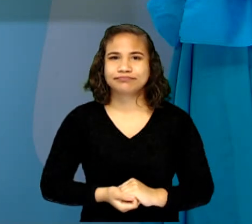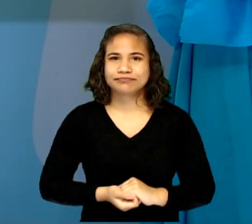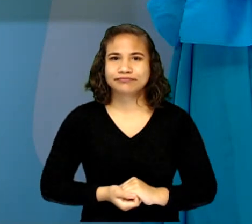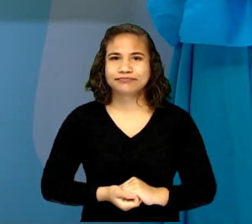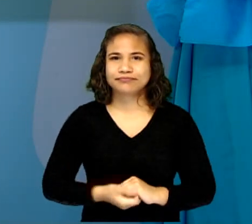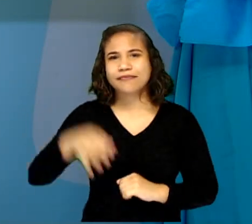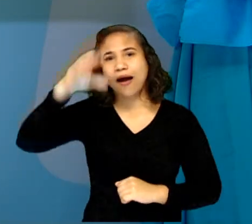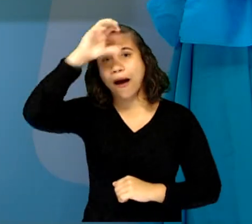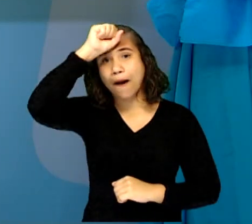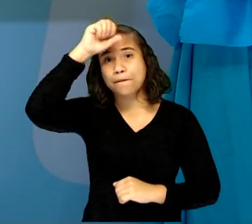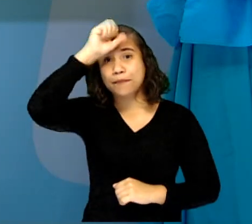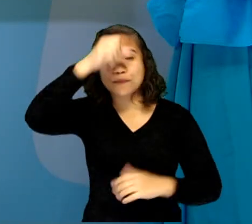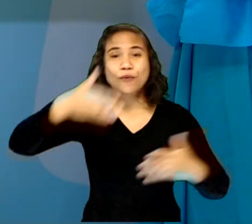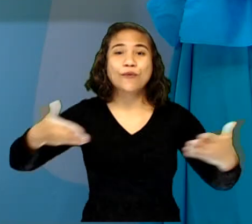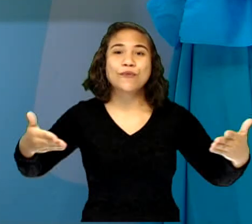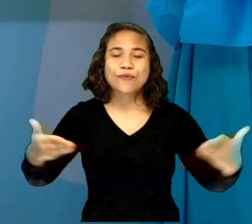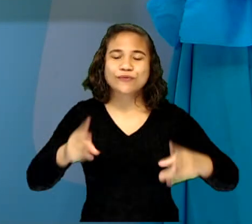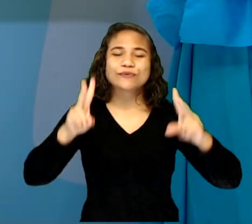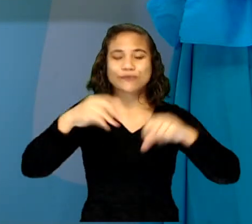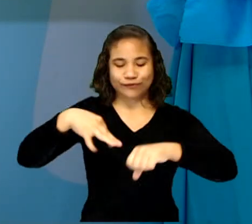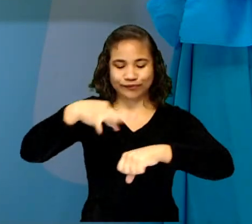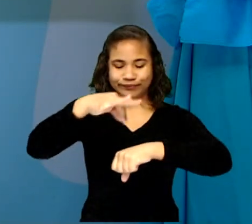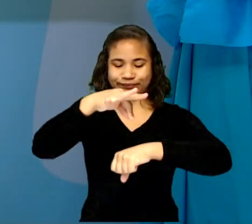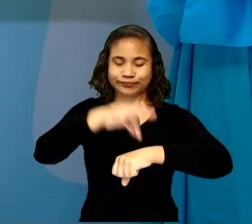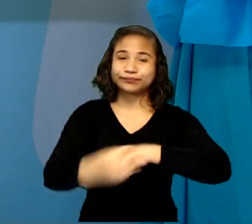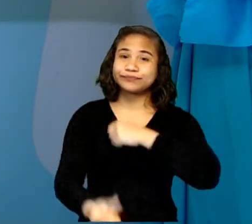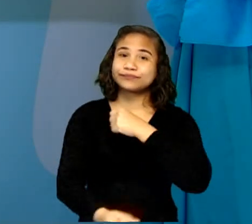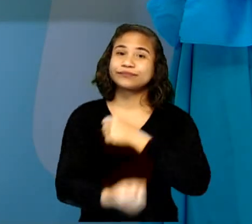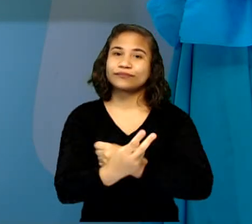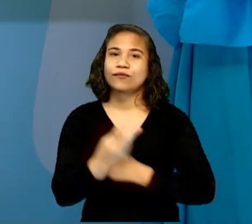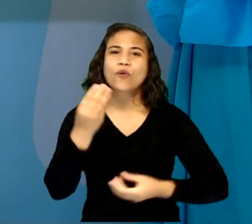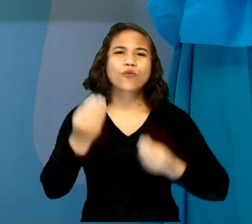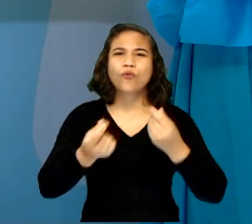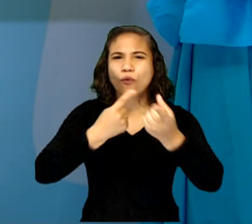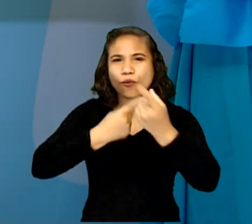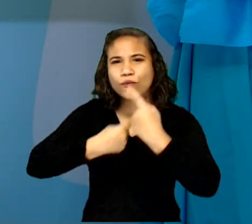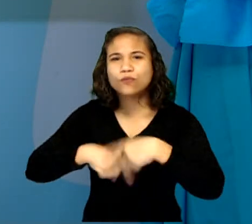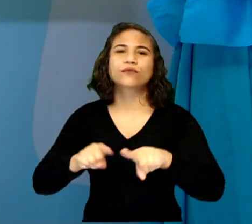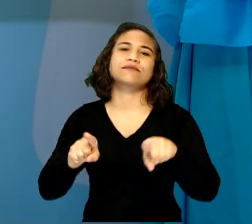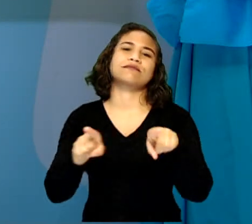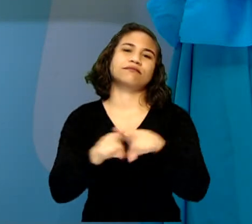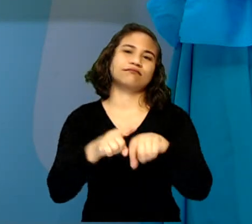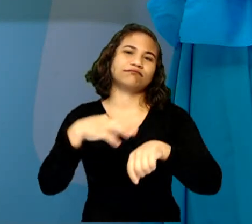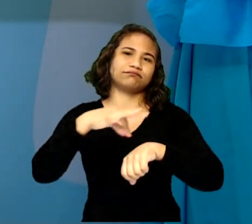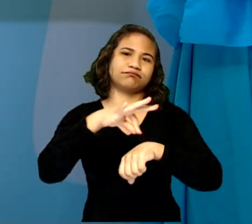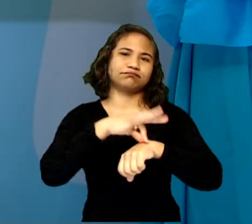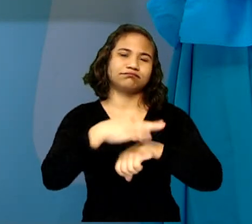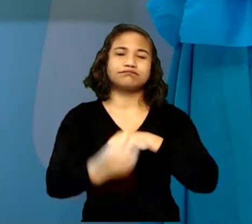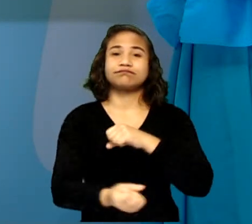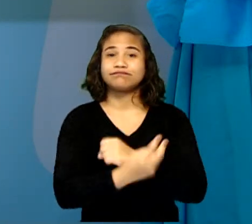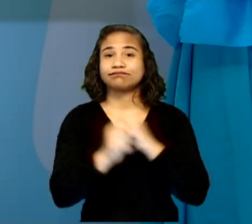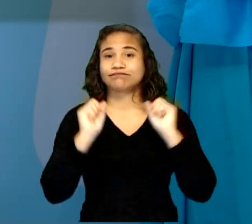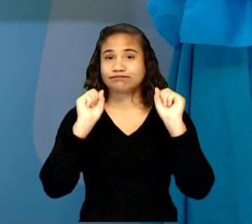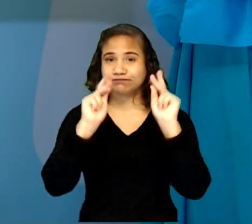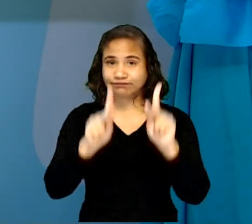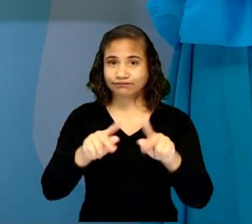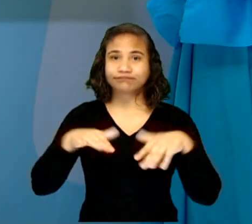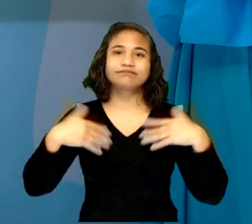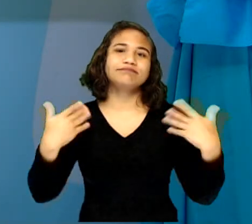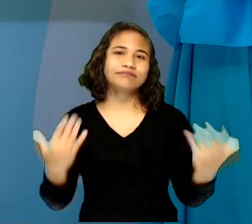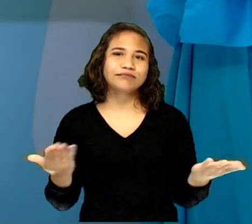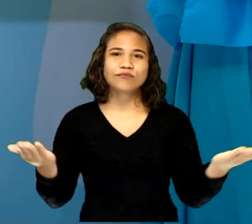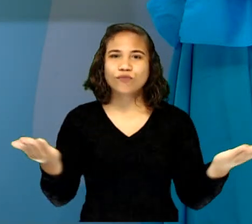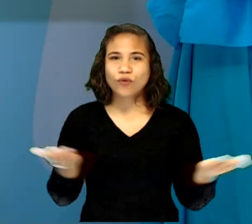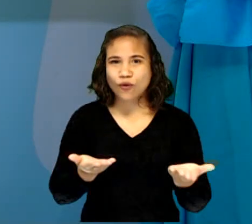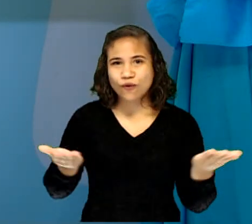Aprendemos hoje sobre o Aedes aegypti, como combater esse mosquito, ok? Então, por